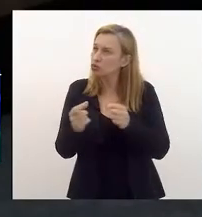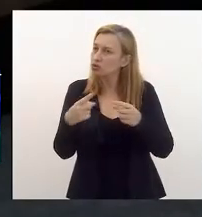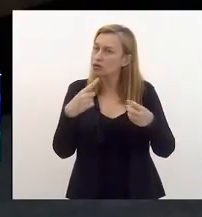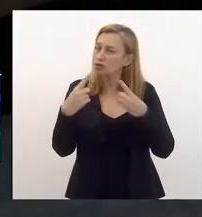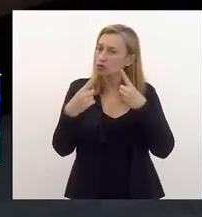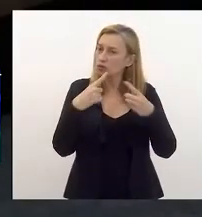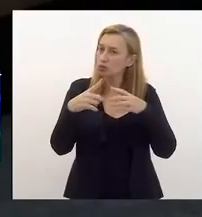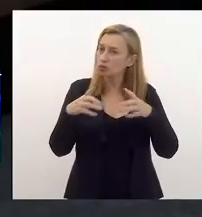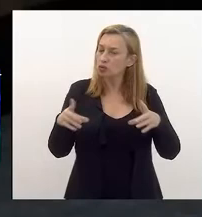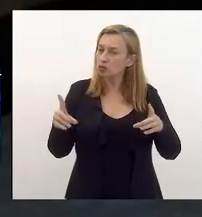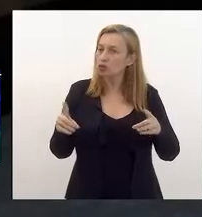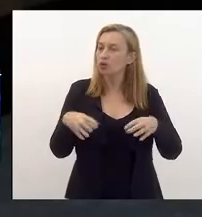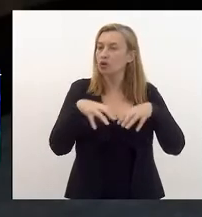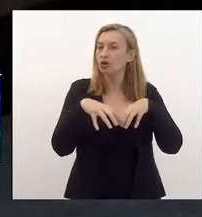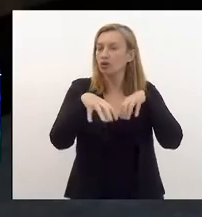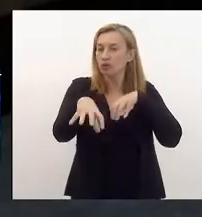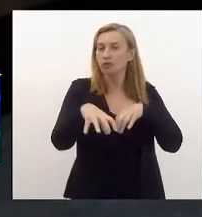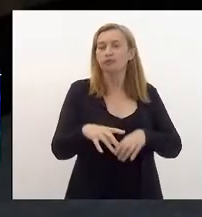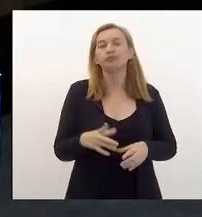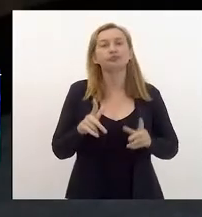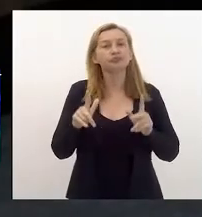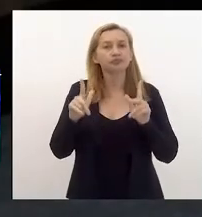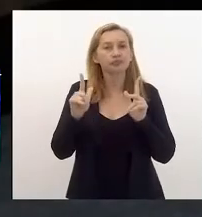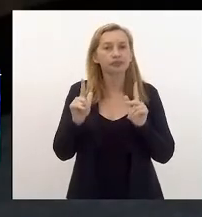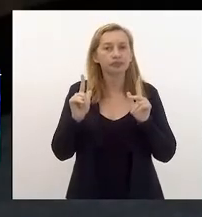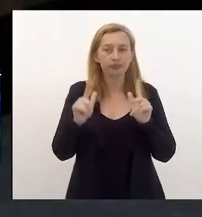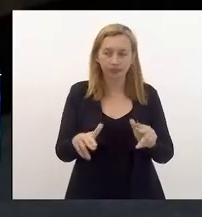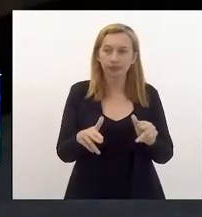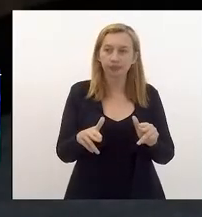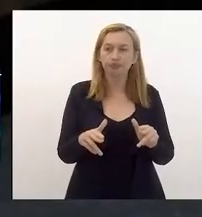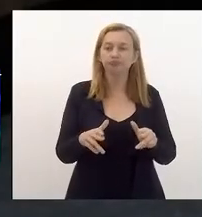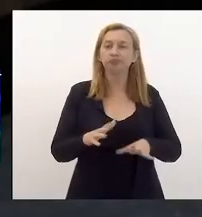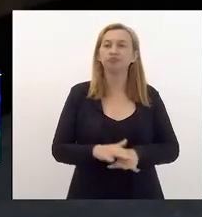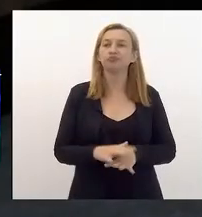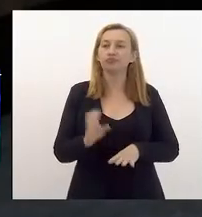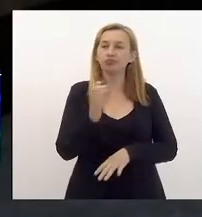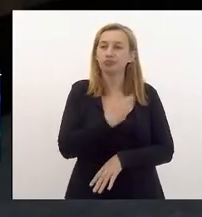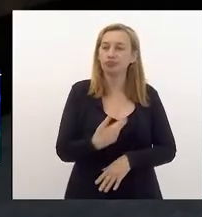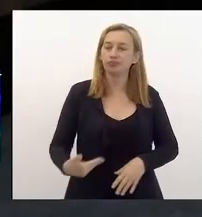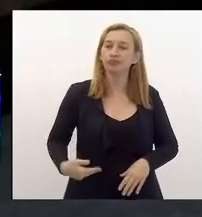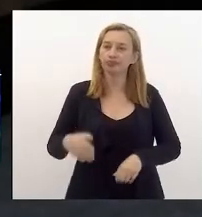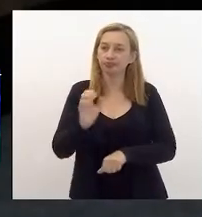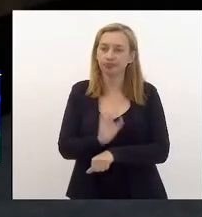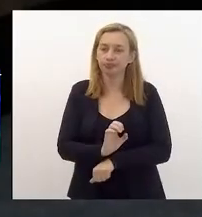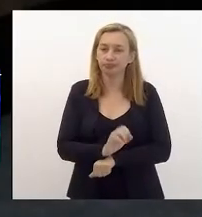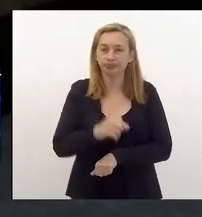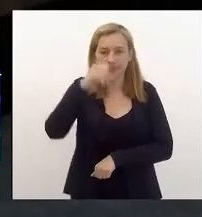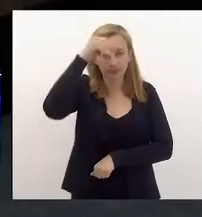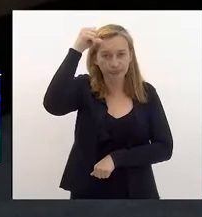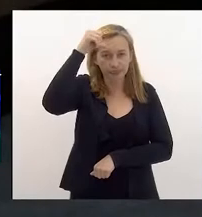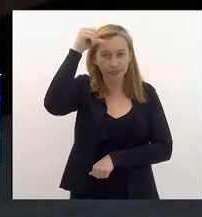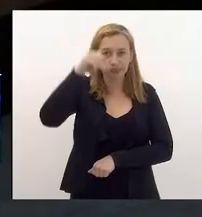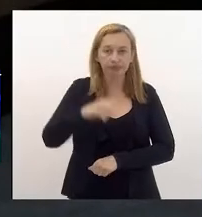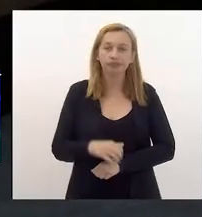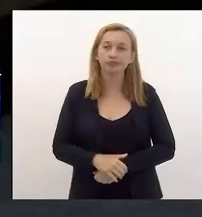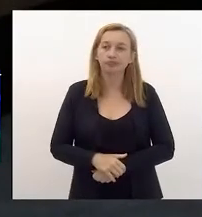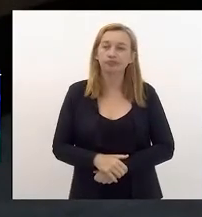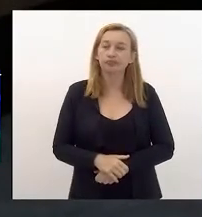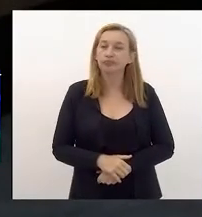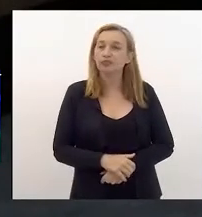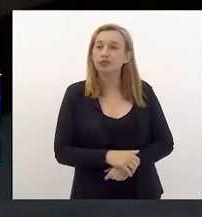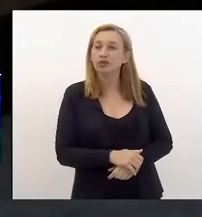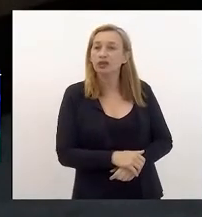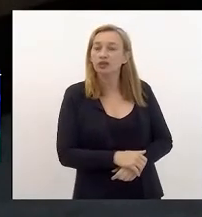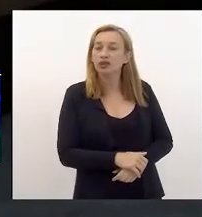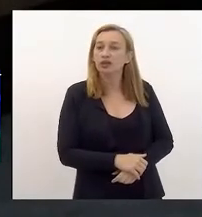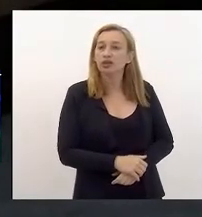foi exatamente o foco do debate que eu fiz. que o governo estadual, inclusive o governo Cláudio Castro, vem matando a